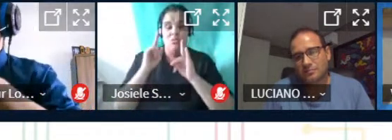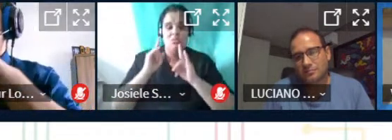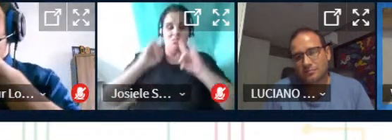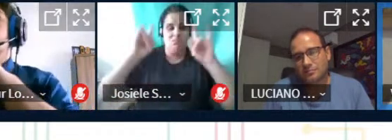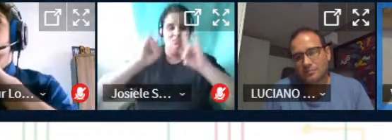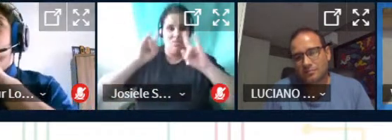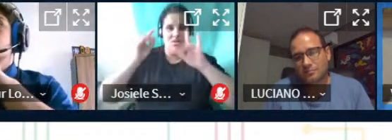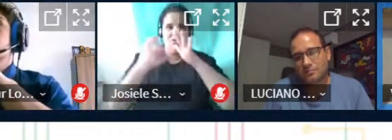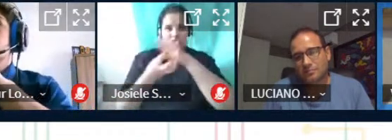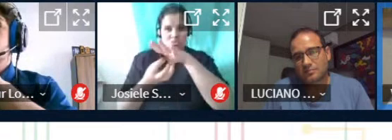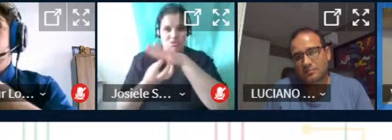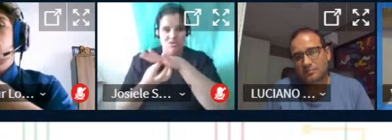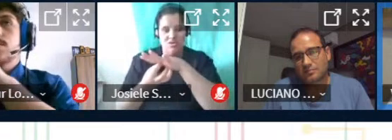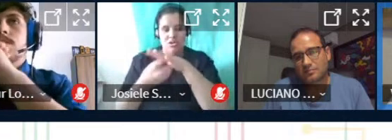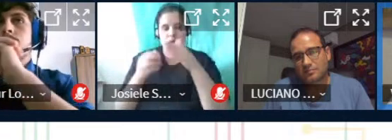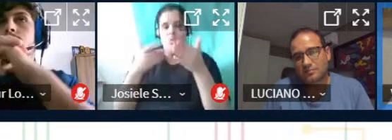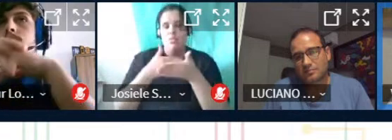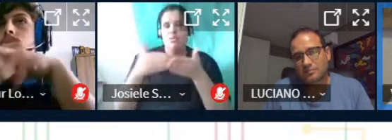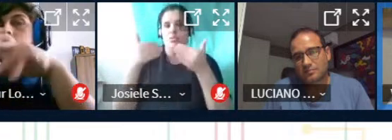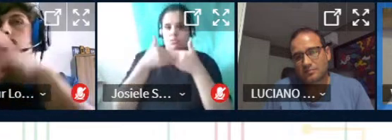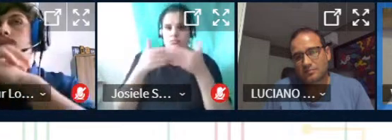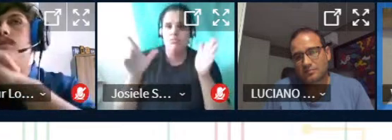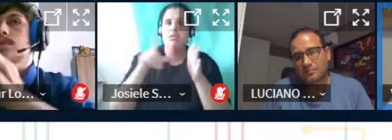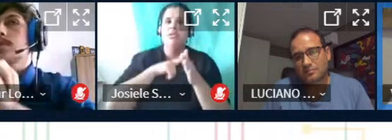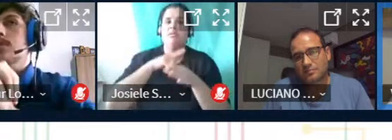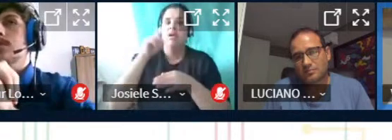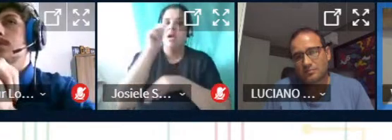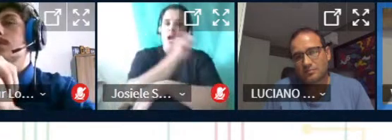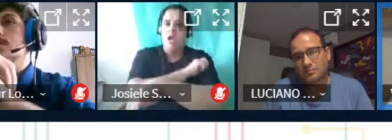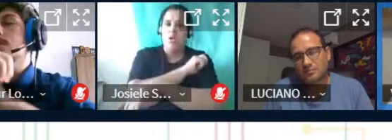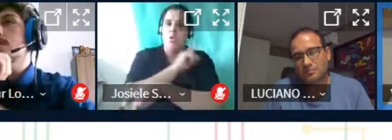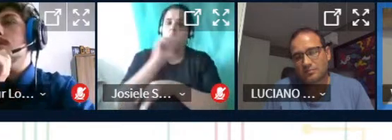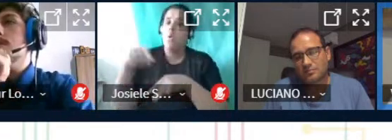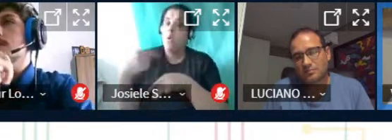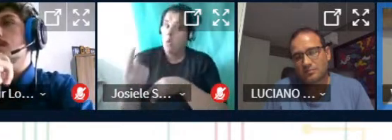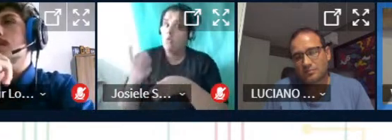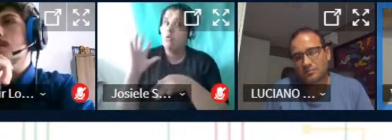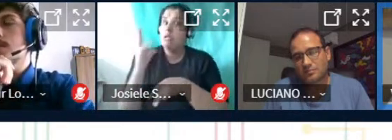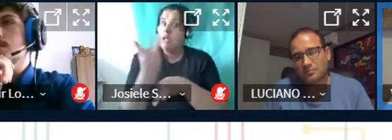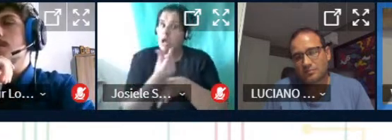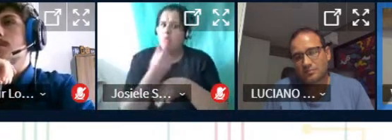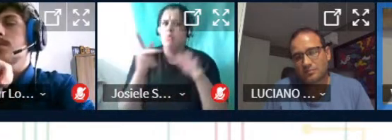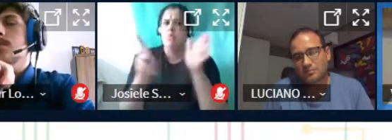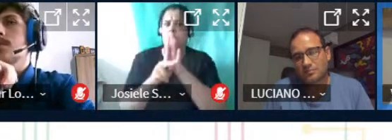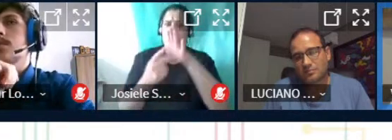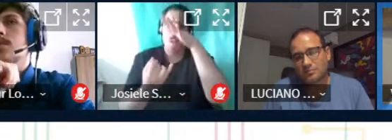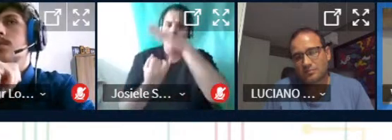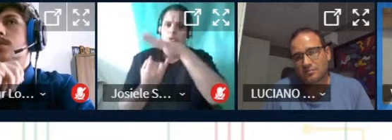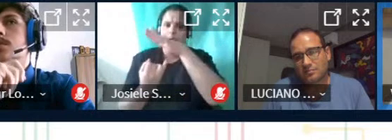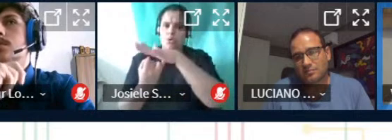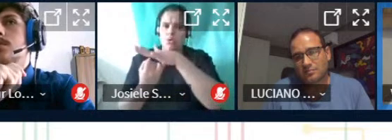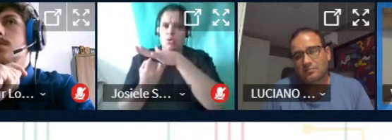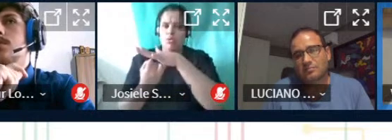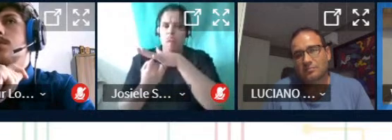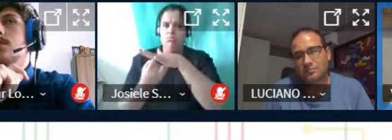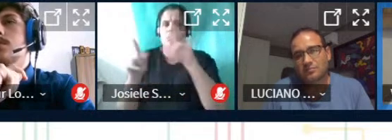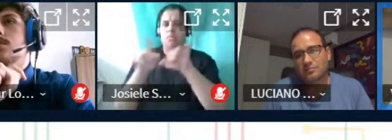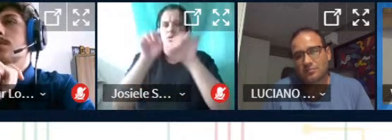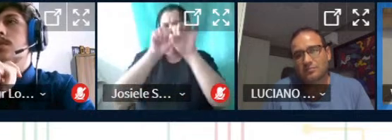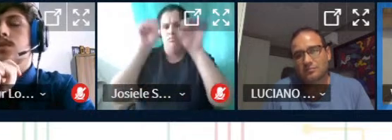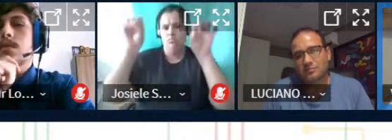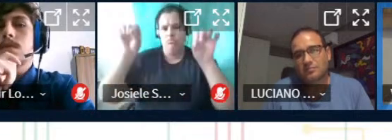expandindo isso tiveram muitos alunos também de outros campi do IFE porque outros servidores do IFE